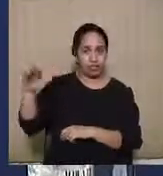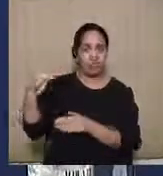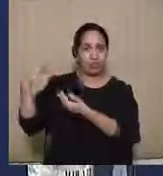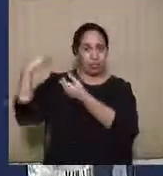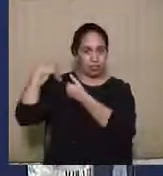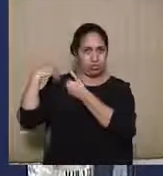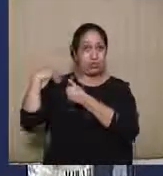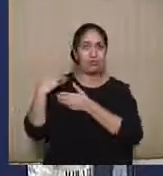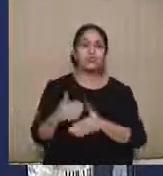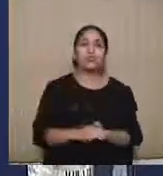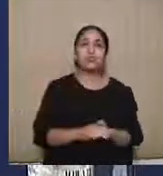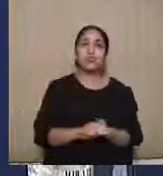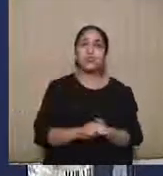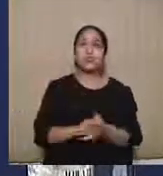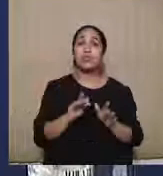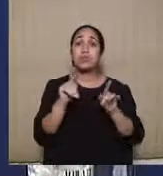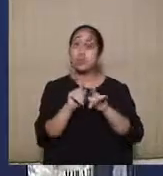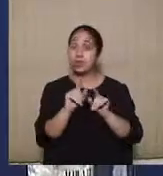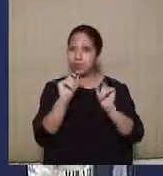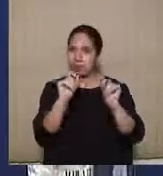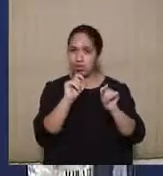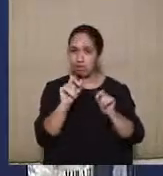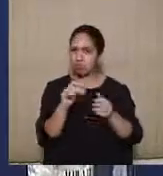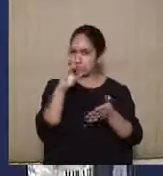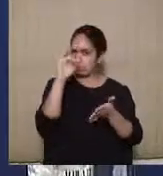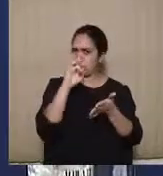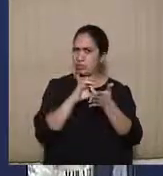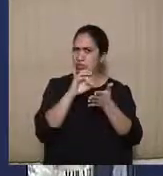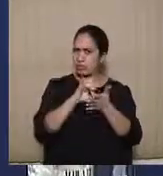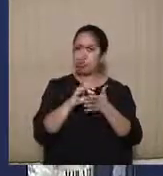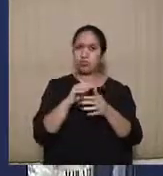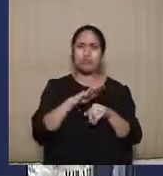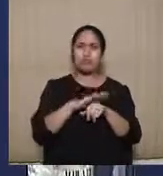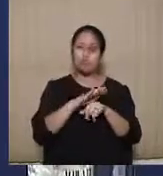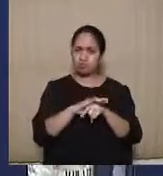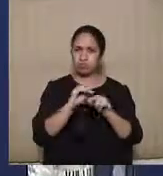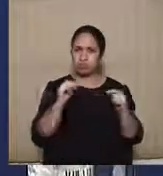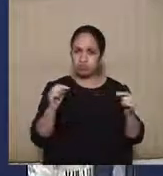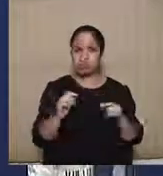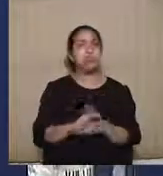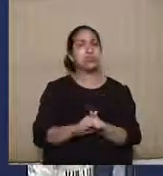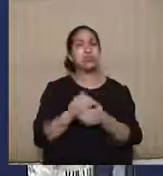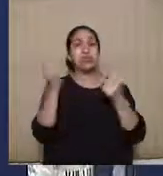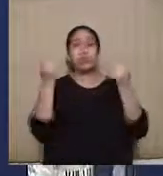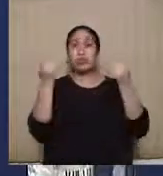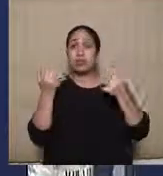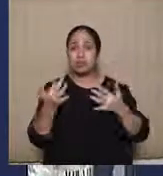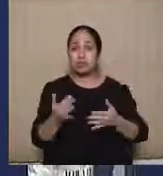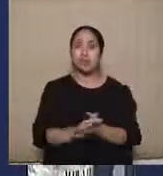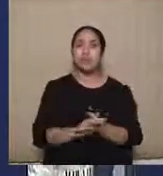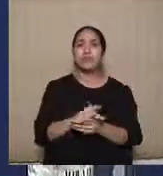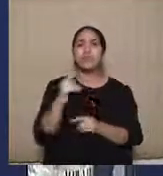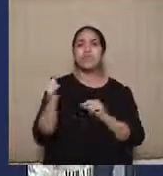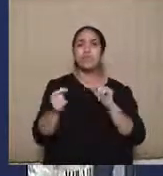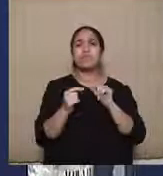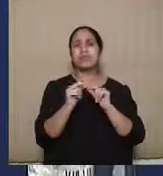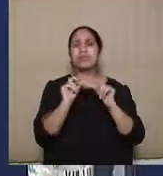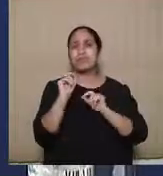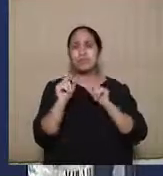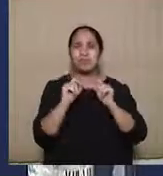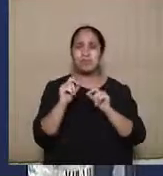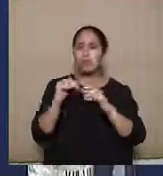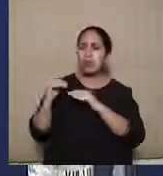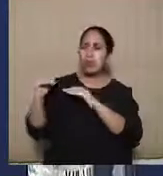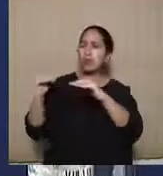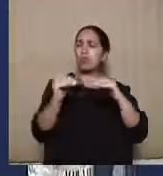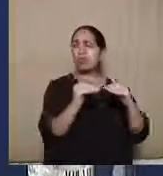Vamos falar aqui também um pouquinho sobre a legitimidade ativa, porque isso vai ser um ponto que vai ser comum a quase todas